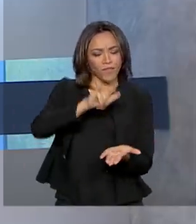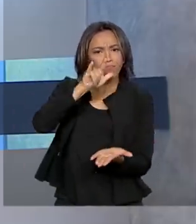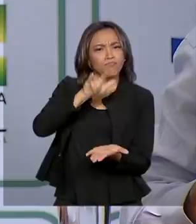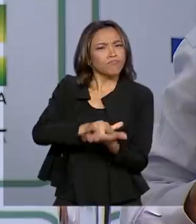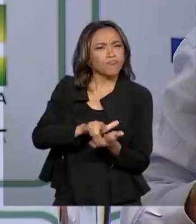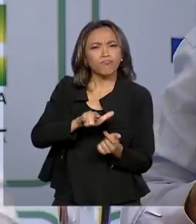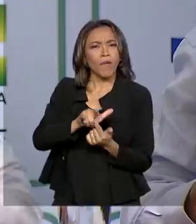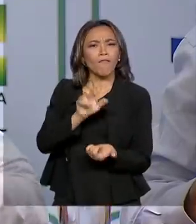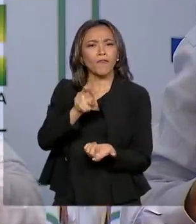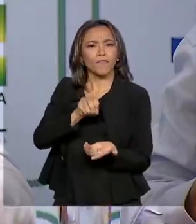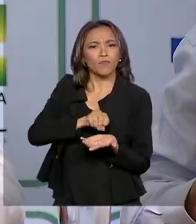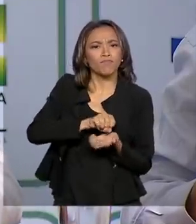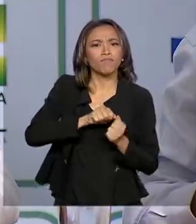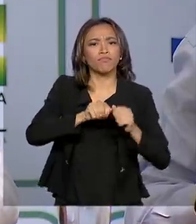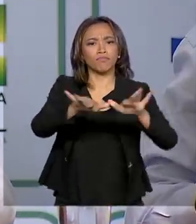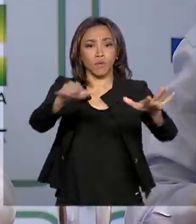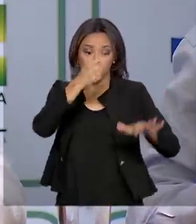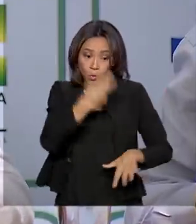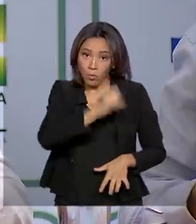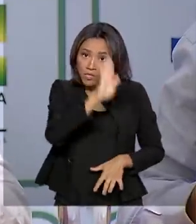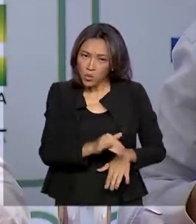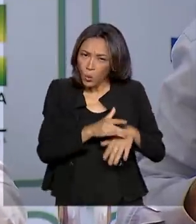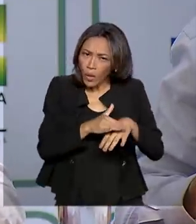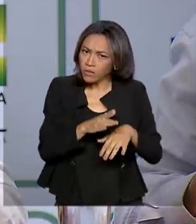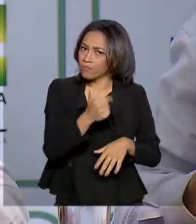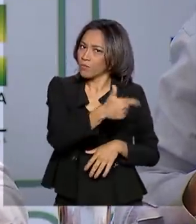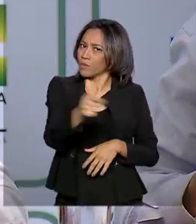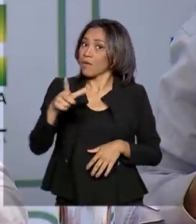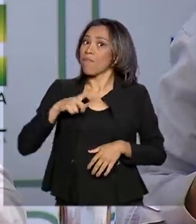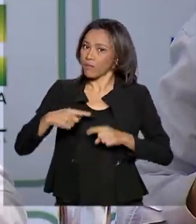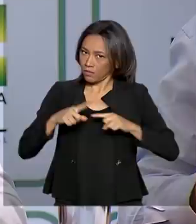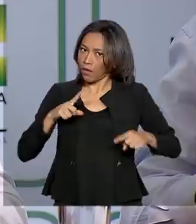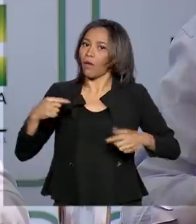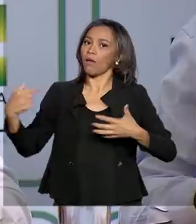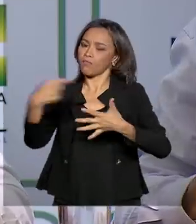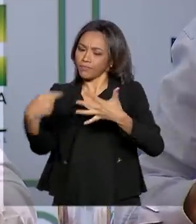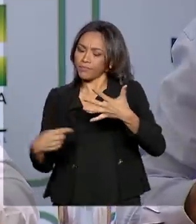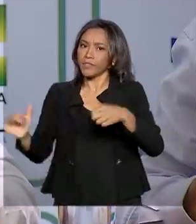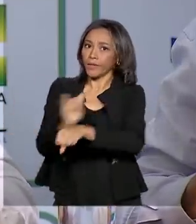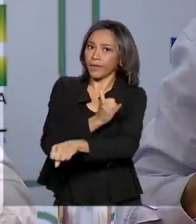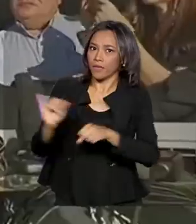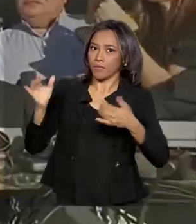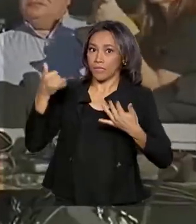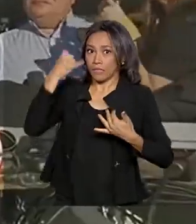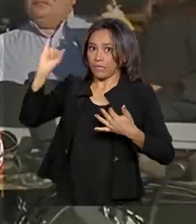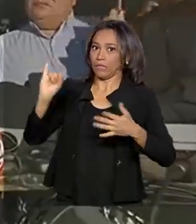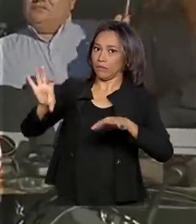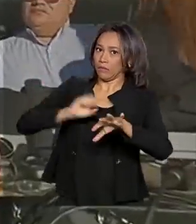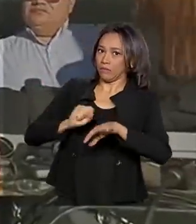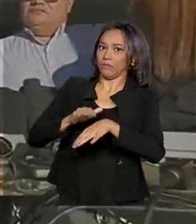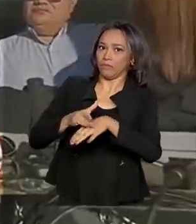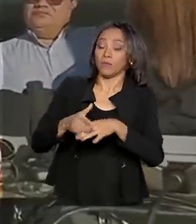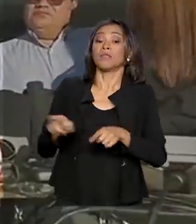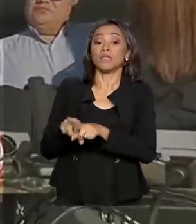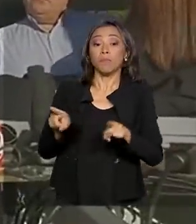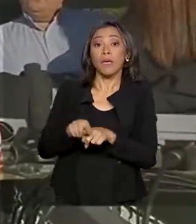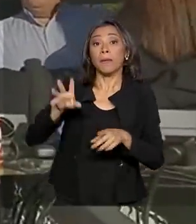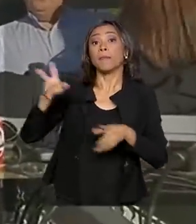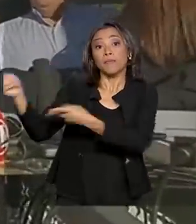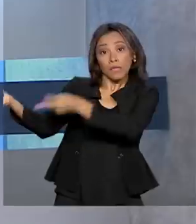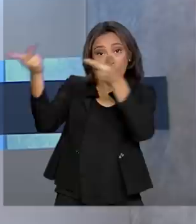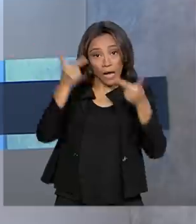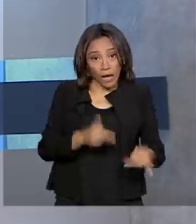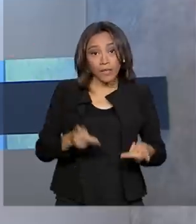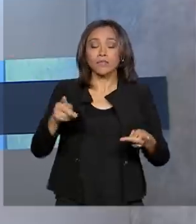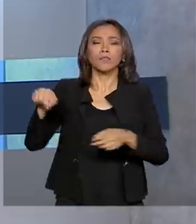Coronavírus. Brasil não tem casos da doença, mas adota medidas de proteção. E governo anuncia repatriação de brasileiros